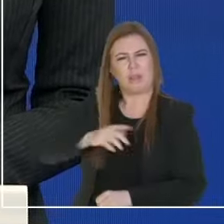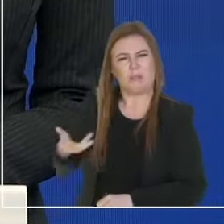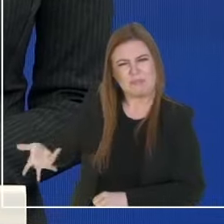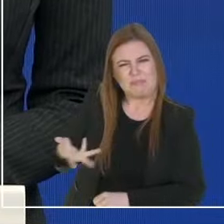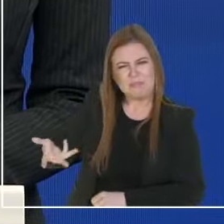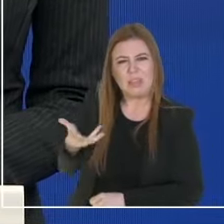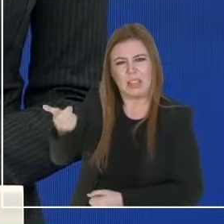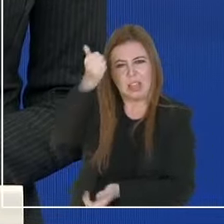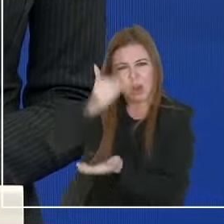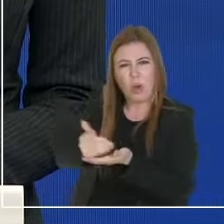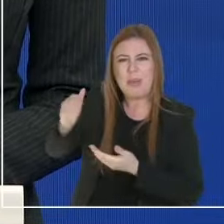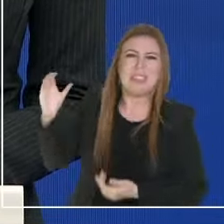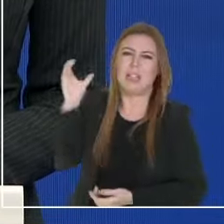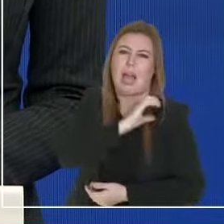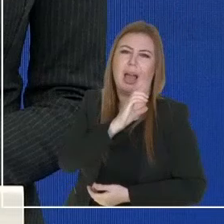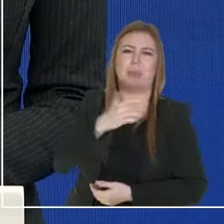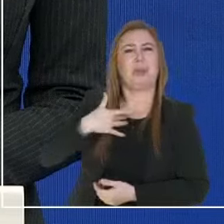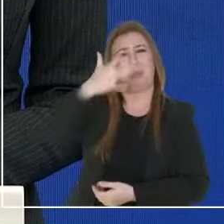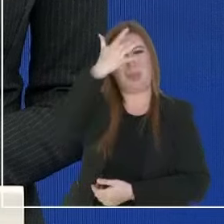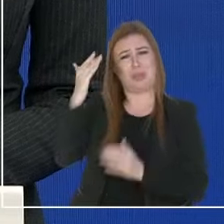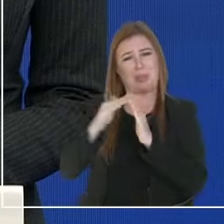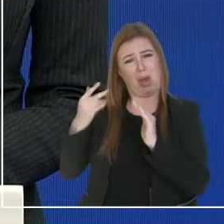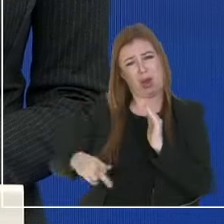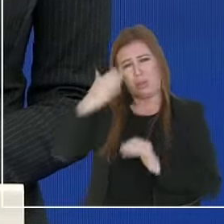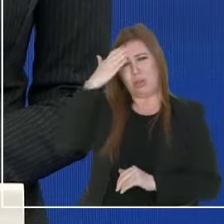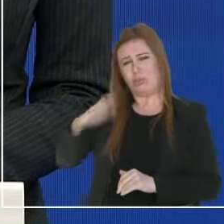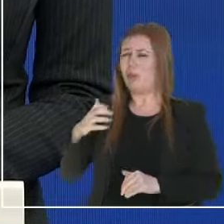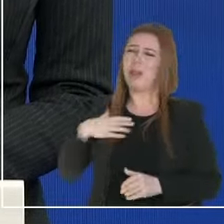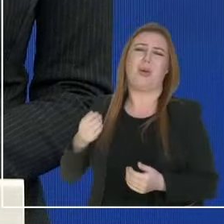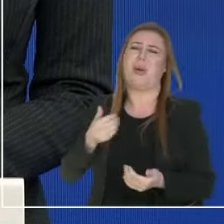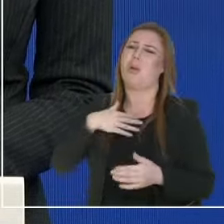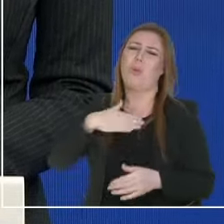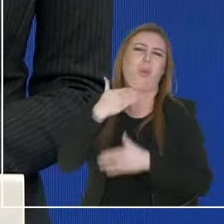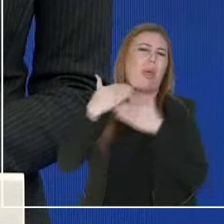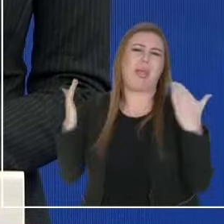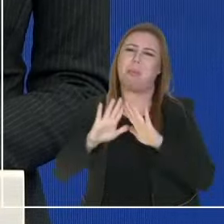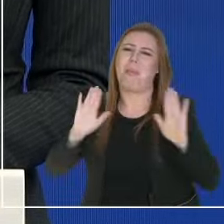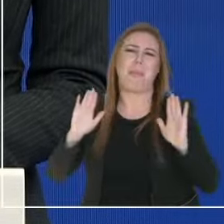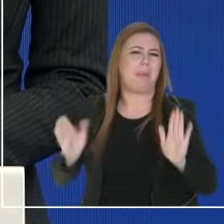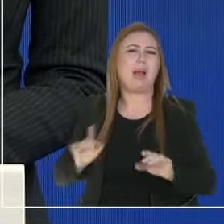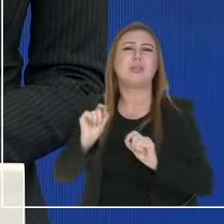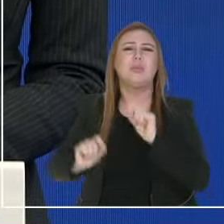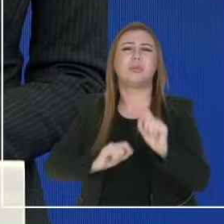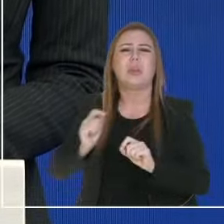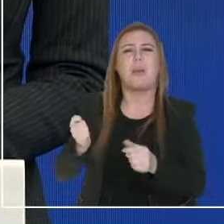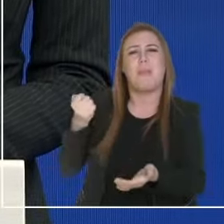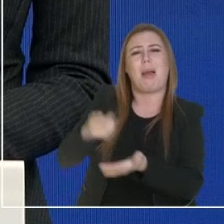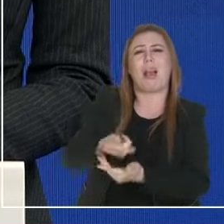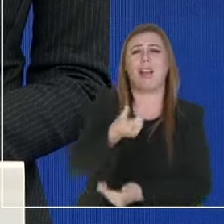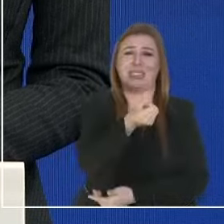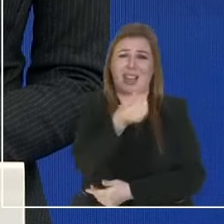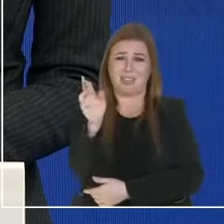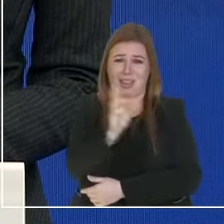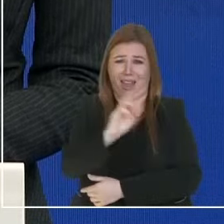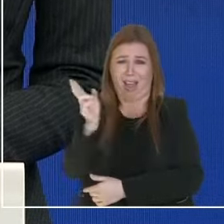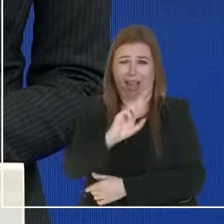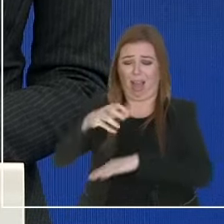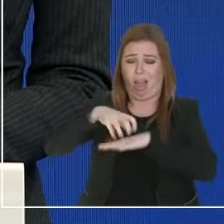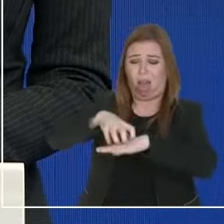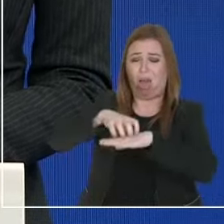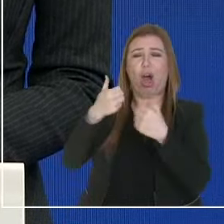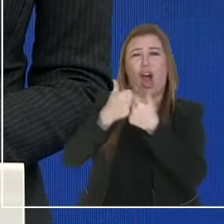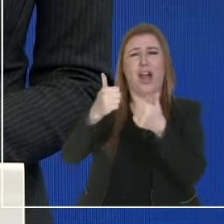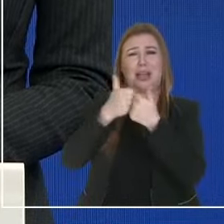logo. O curitibano não aguenta mais pagar passagem de R$,00 por um transporte ruim em muitas linhas, com problemas, inclusive, de